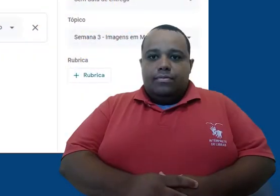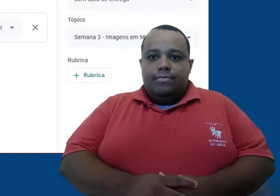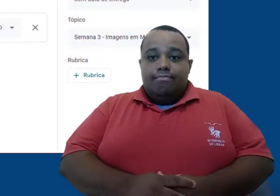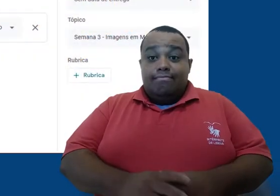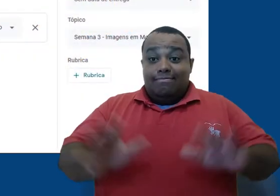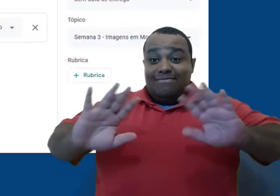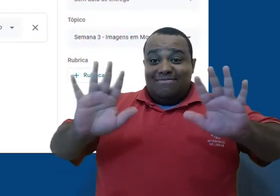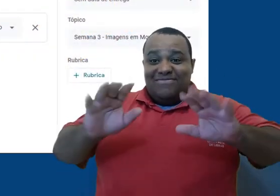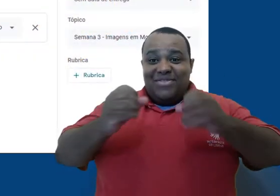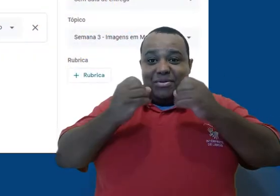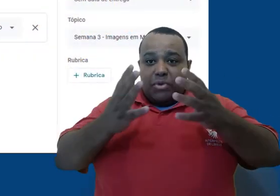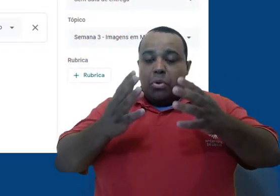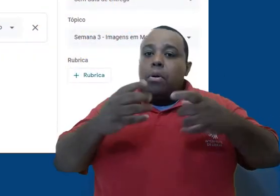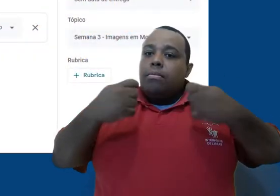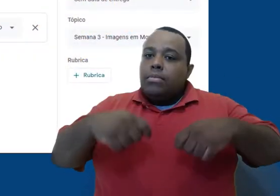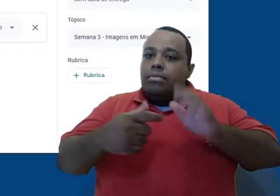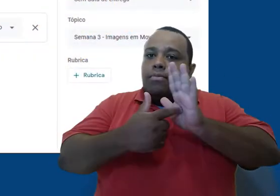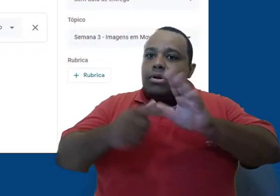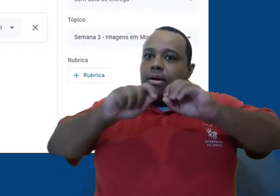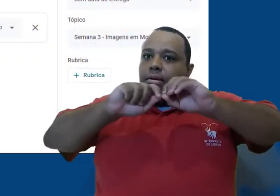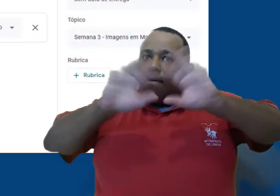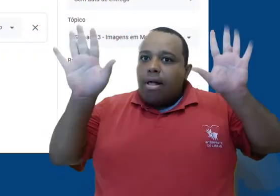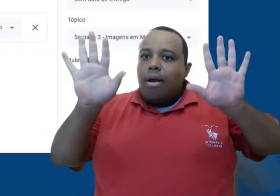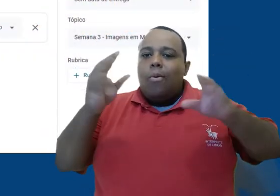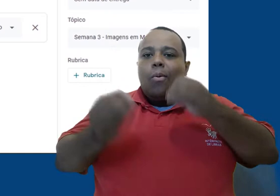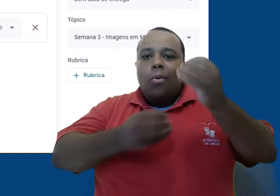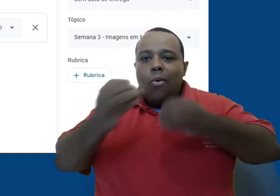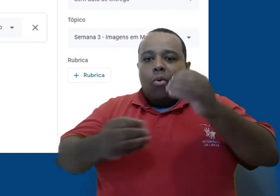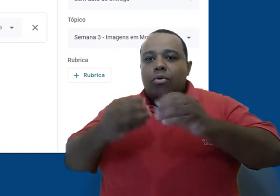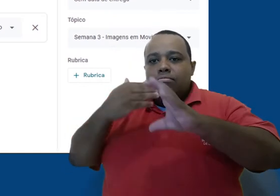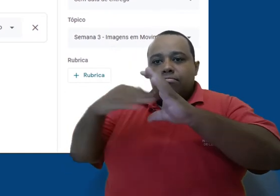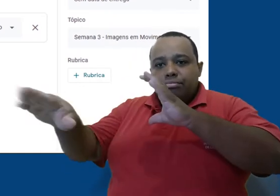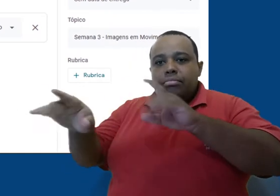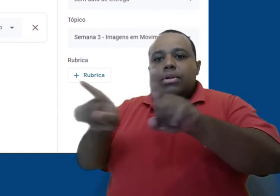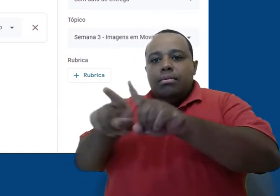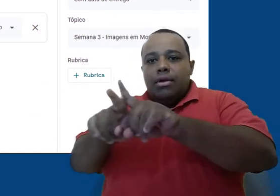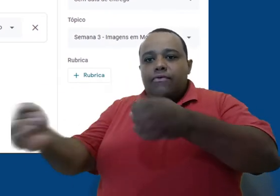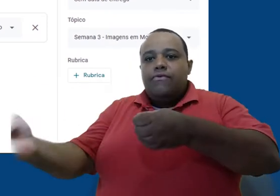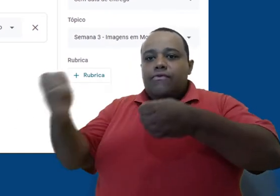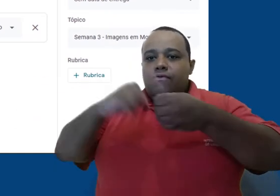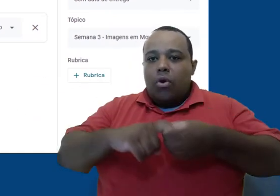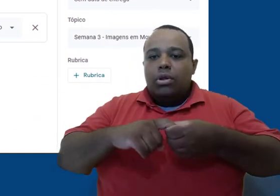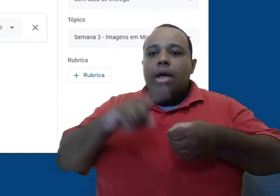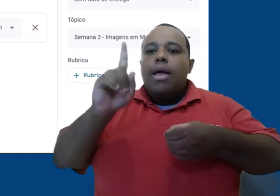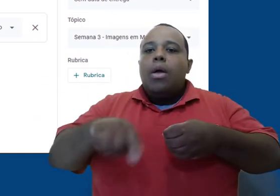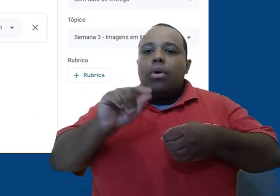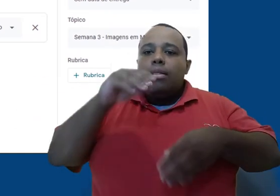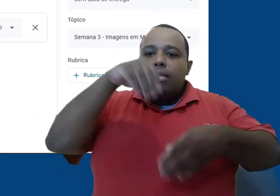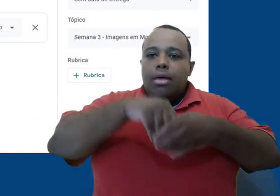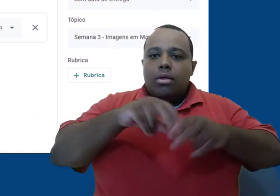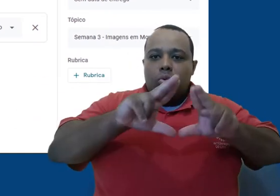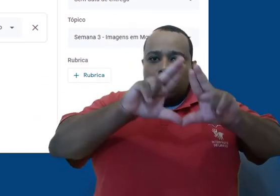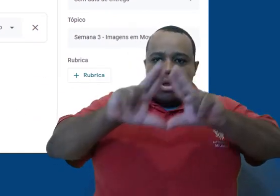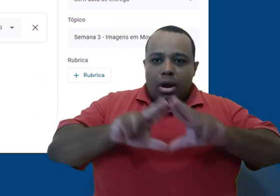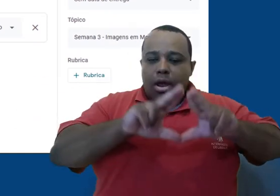Olá pessoal, precisamos esclarecer um detalhe sobre a entrega e devolução de atividades, que é a propriedade do arquivo lá no Drive e a permissão de